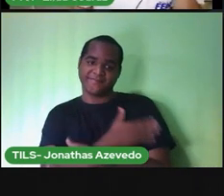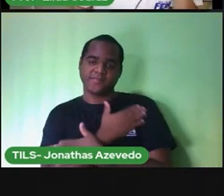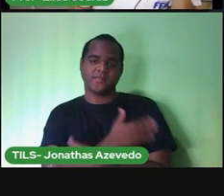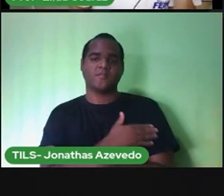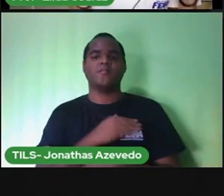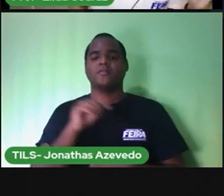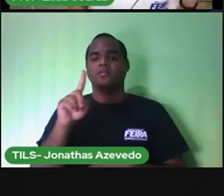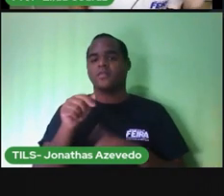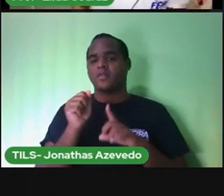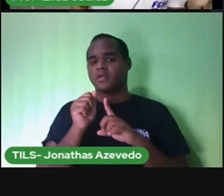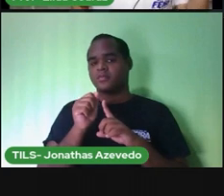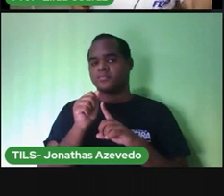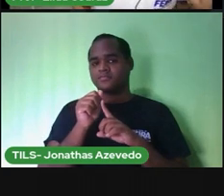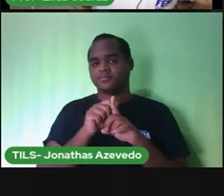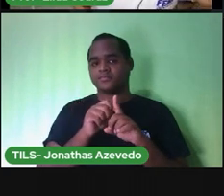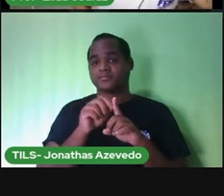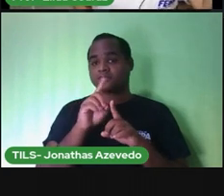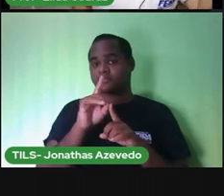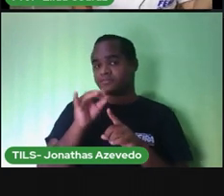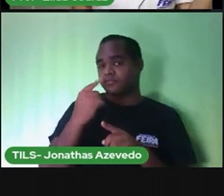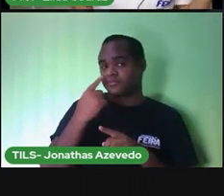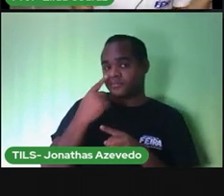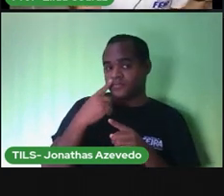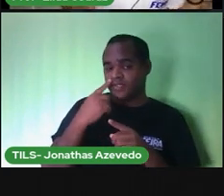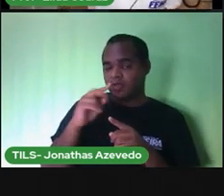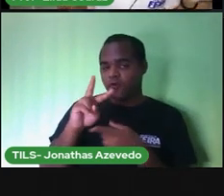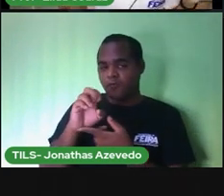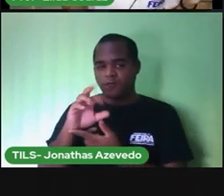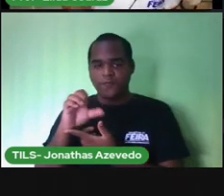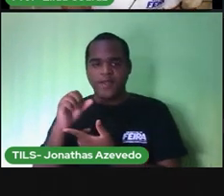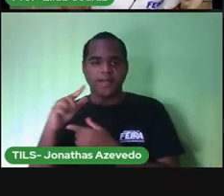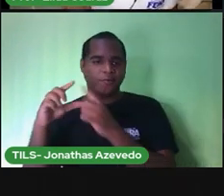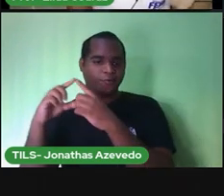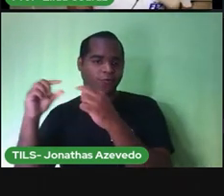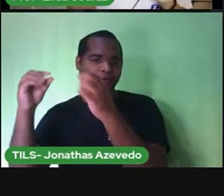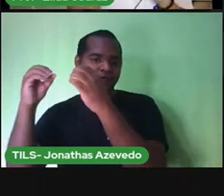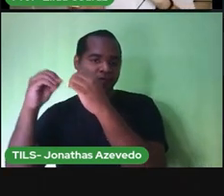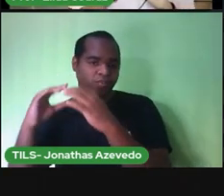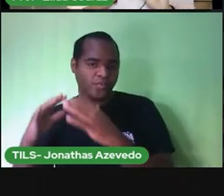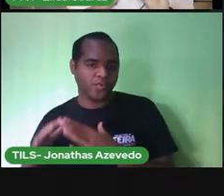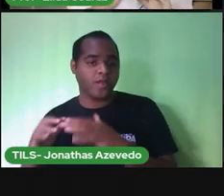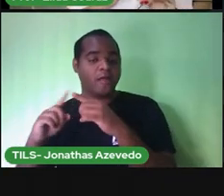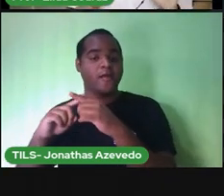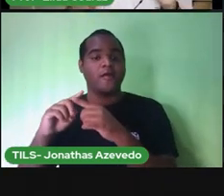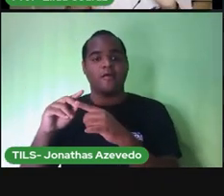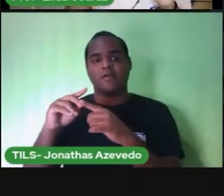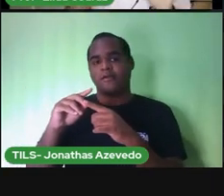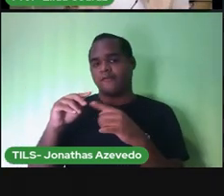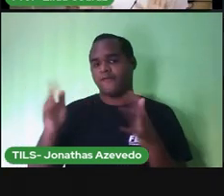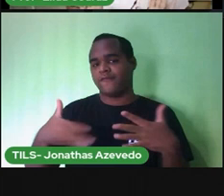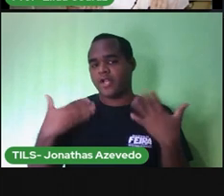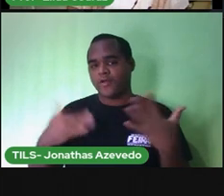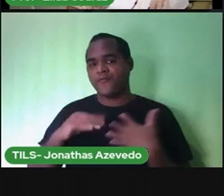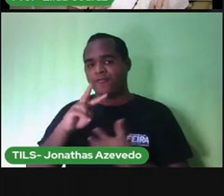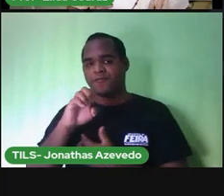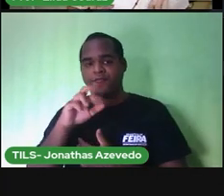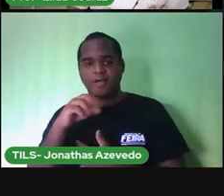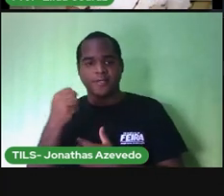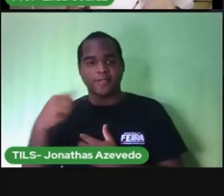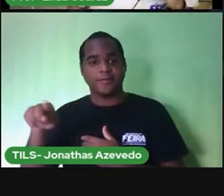que o outono está entre o verão e o inverno. As temperaturas começam a baixar